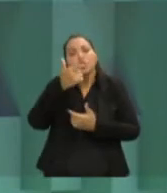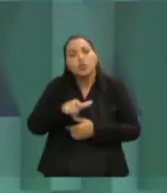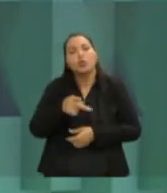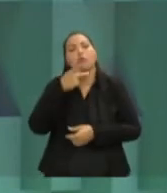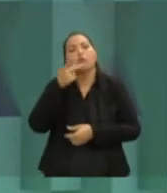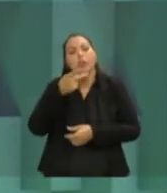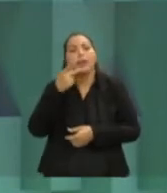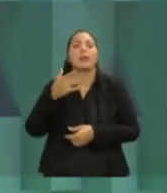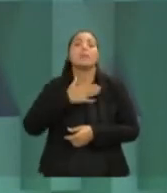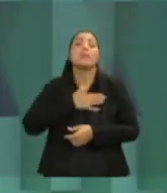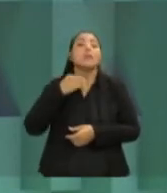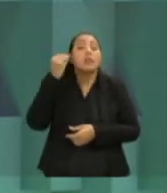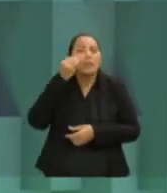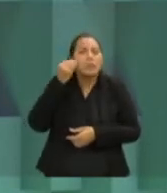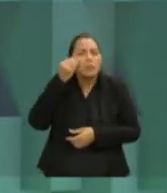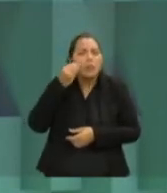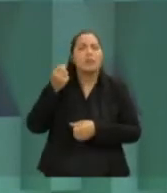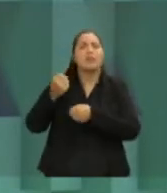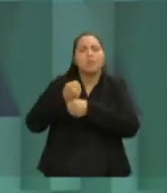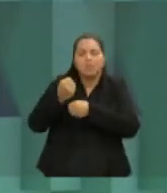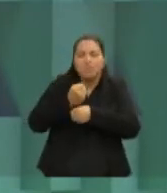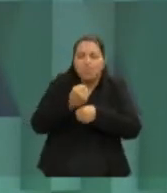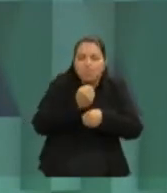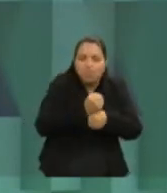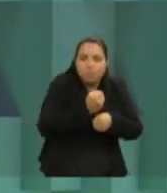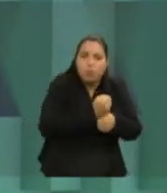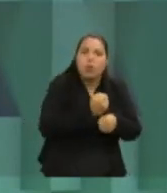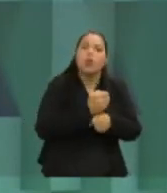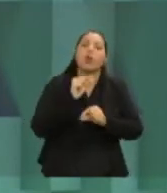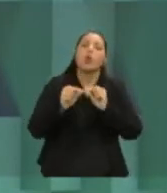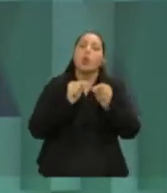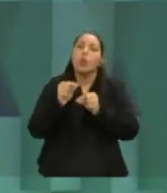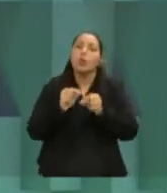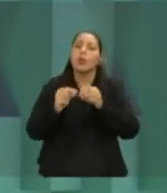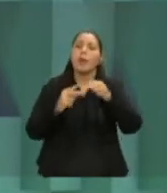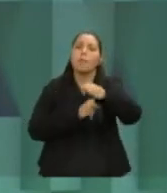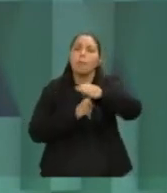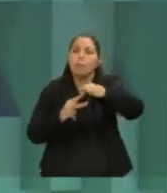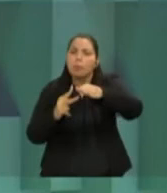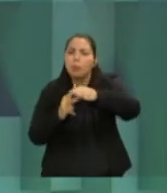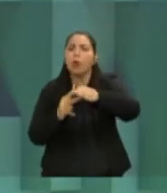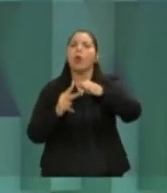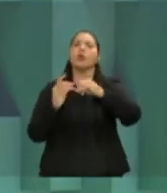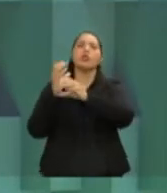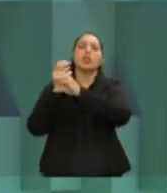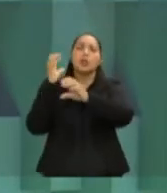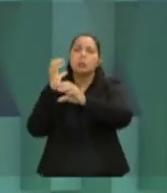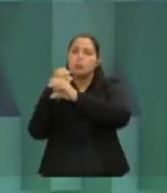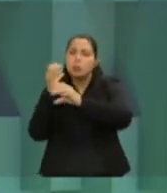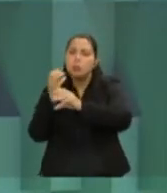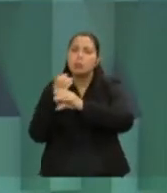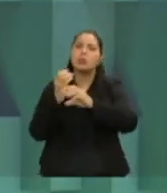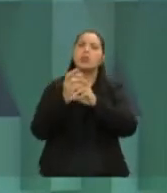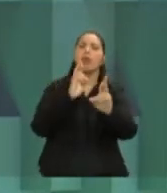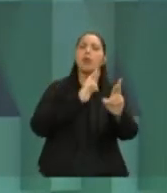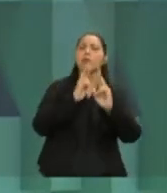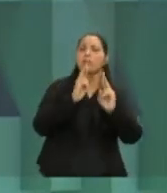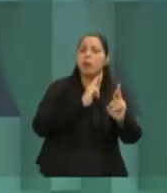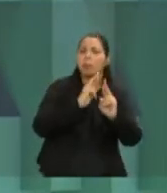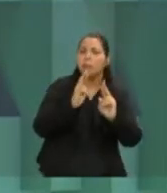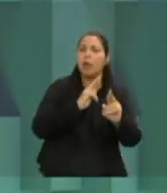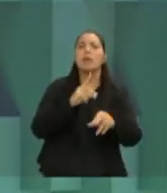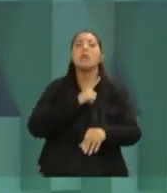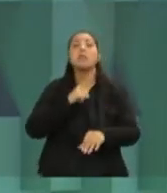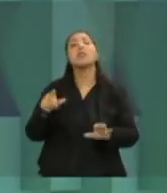à cidade, já fiz grandes obras, como a Fernando Ferrari, a Ponte da Passagem, Camburi e a Praça do Cauê. Eu tenho propostas concretas, sim.